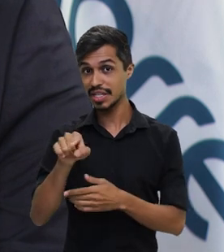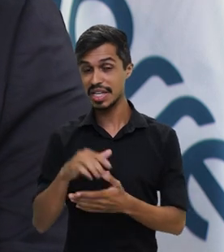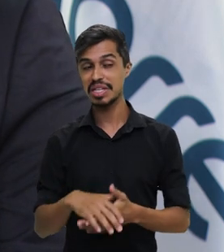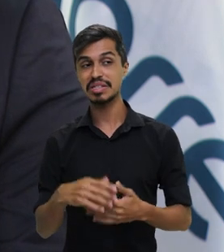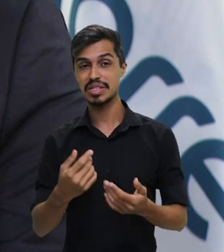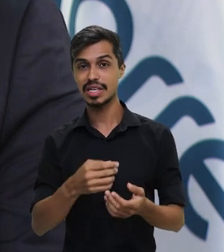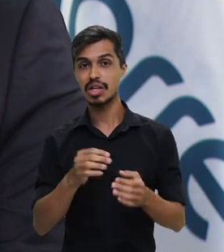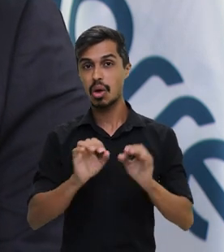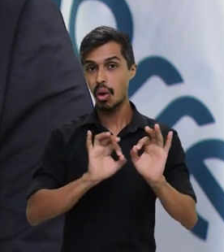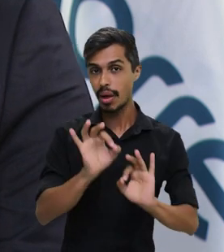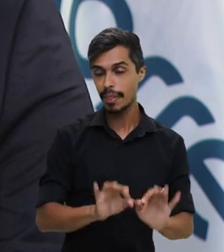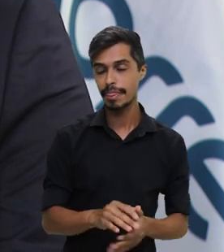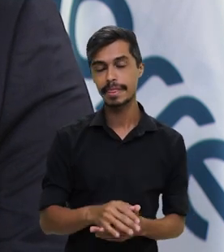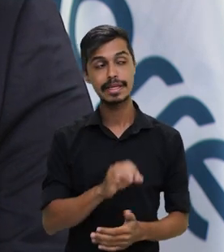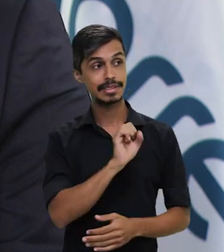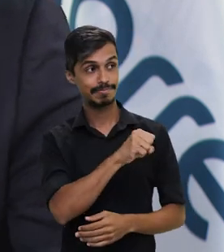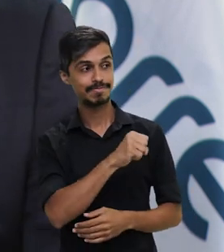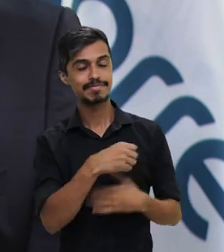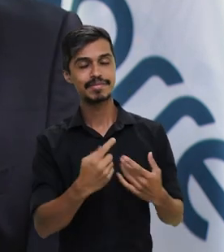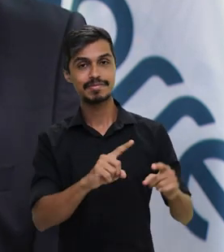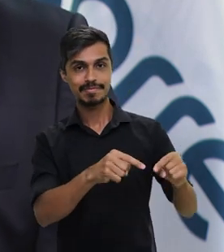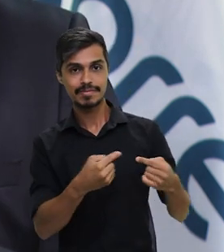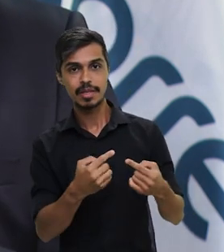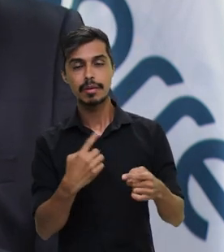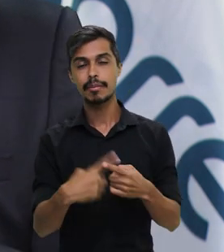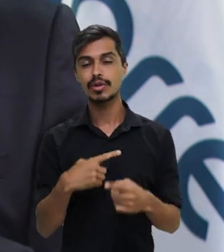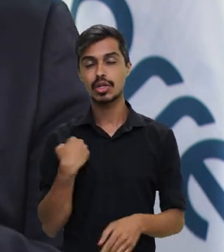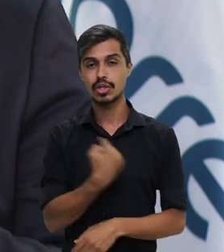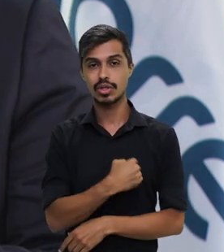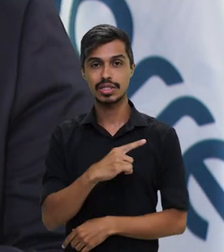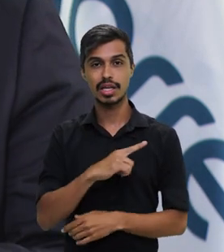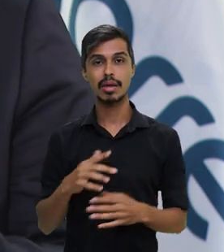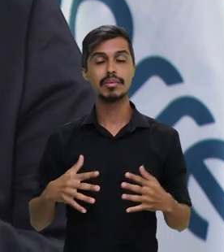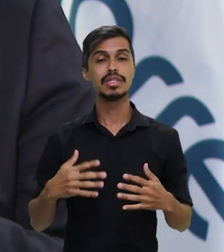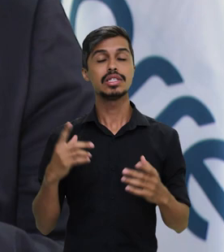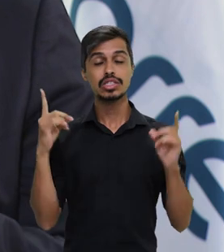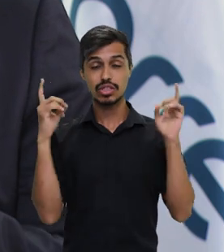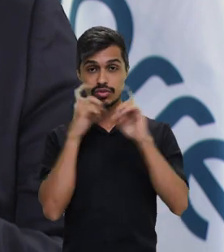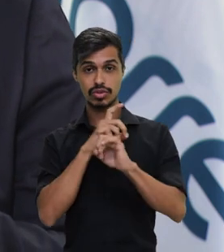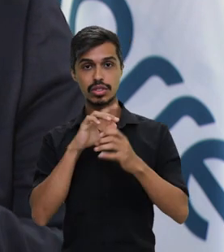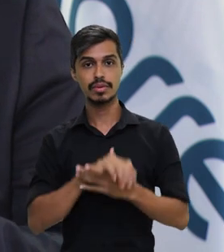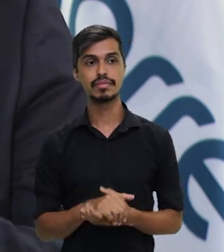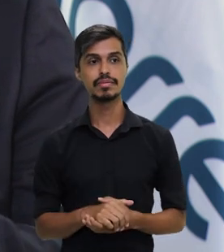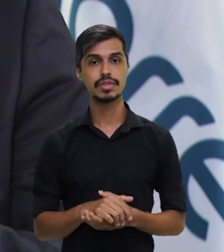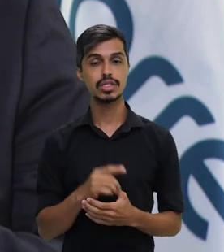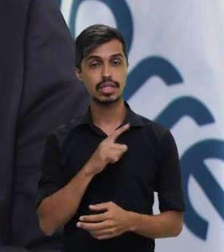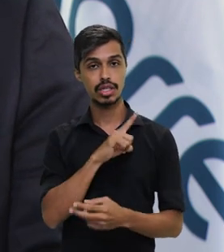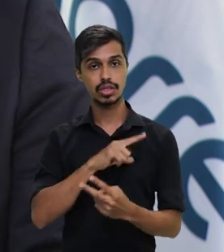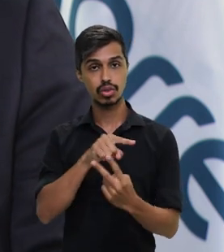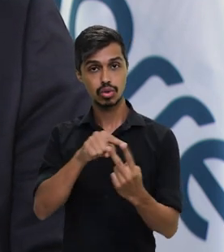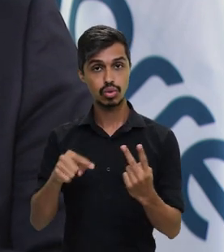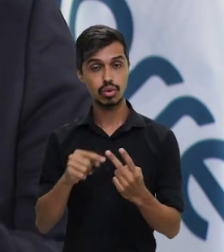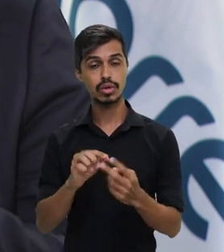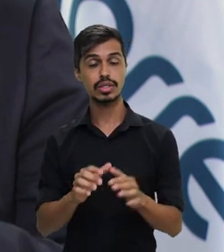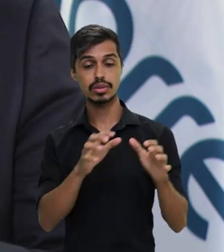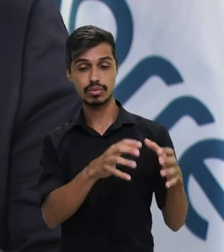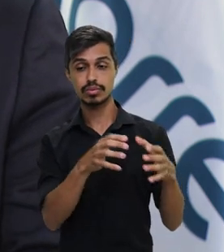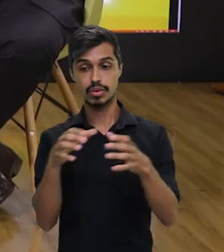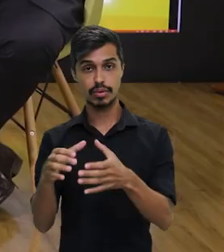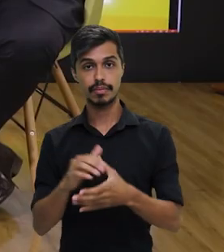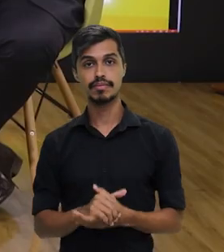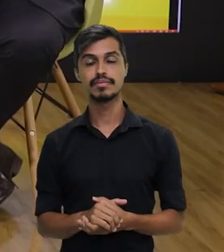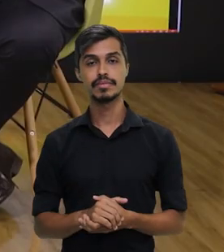desafiador, porque aqui nós temos uma complexidade, que nós temos duas federações, temos o segmento, ele é bem